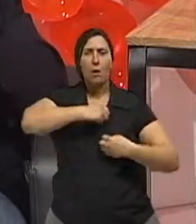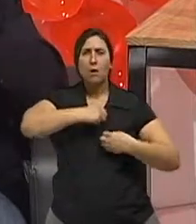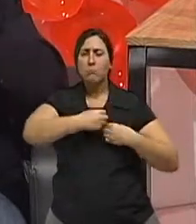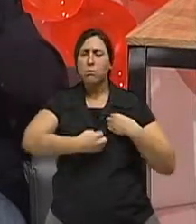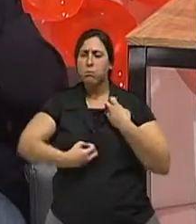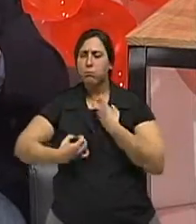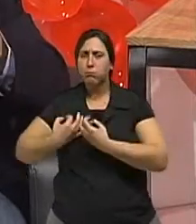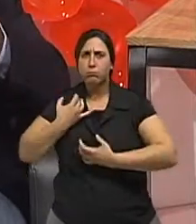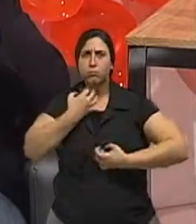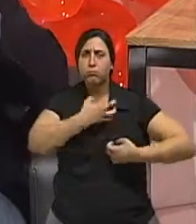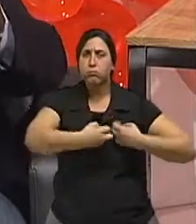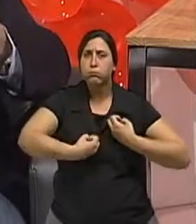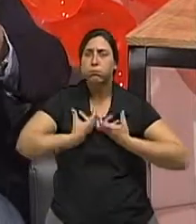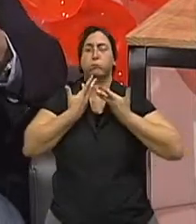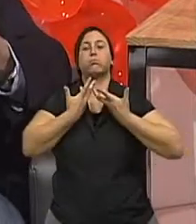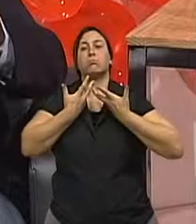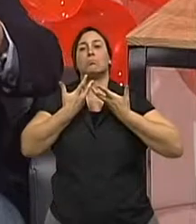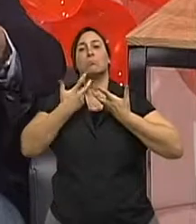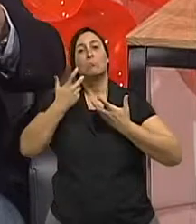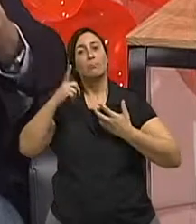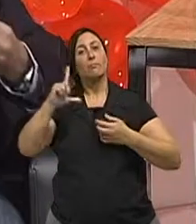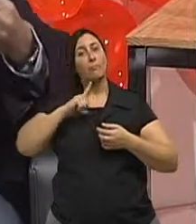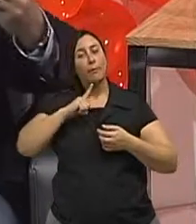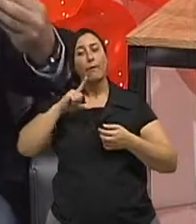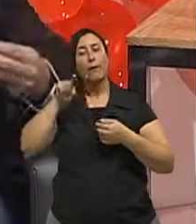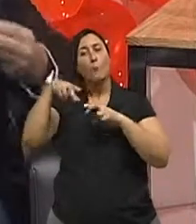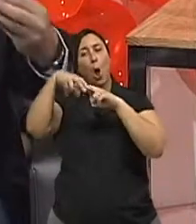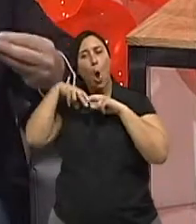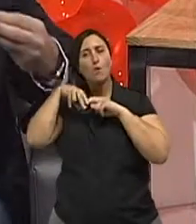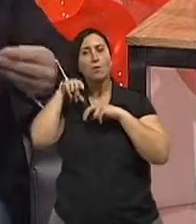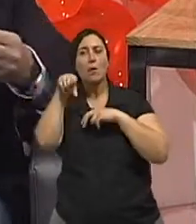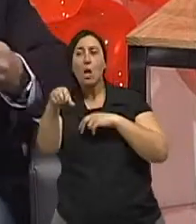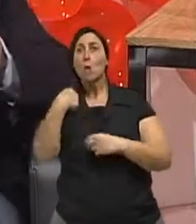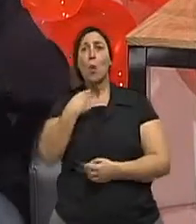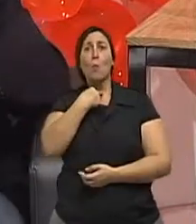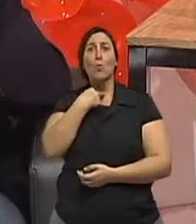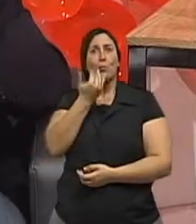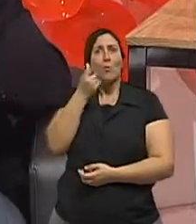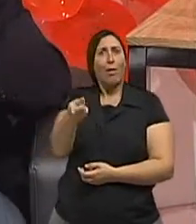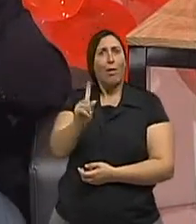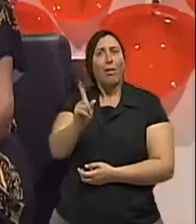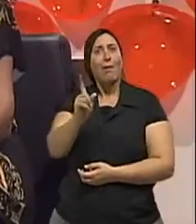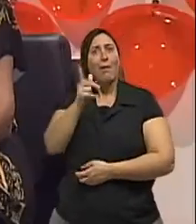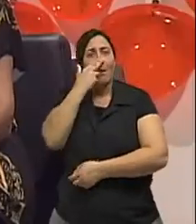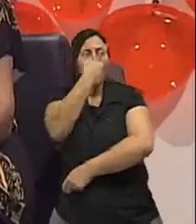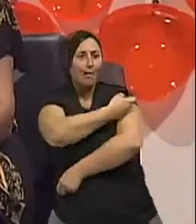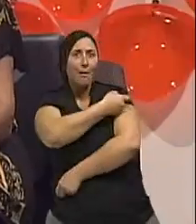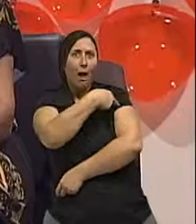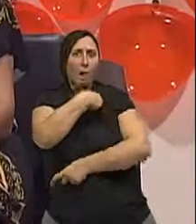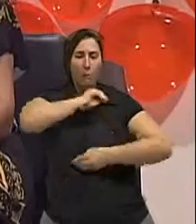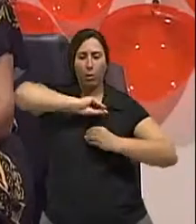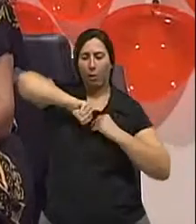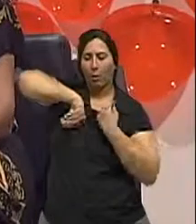Então, a gente vai desenvolver a memória àquela proteína daquele vírus. Essa memória é boa, mas ela não é